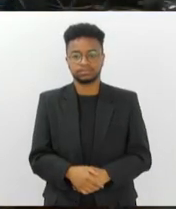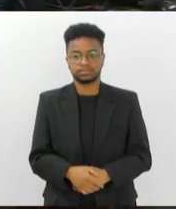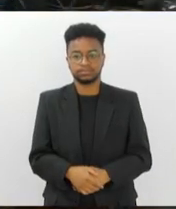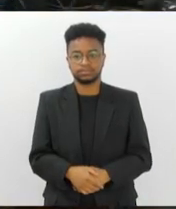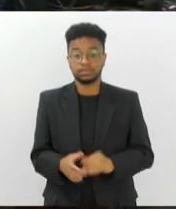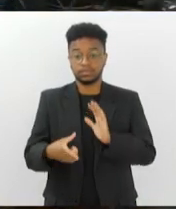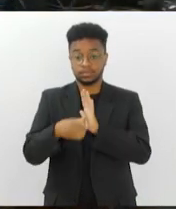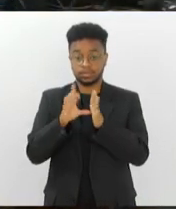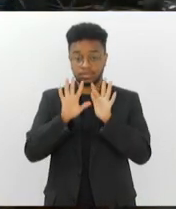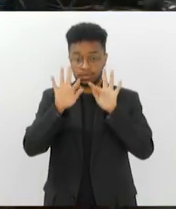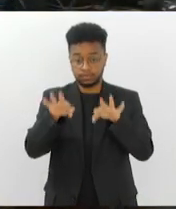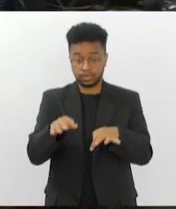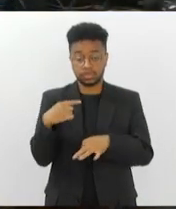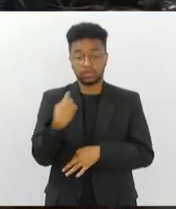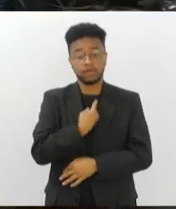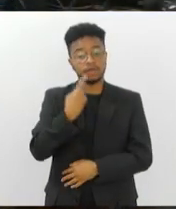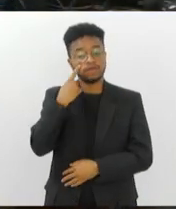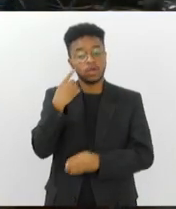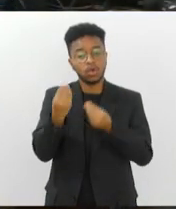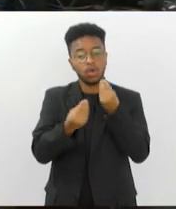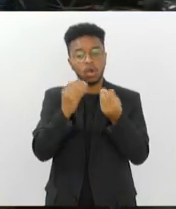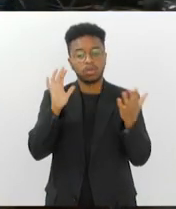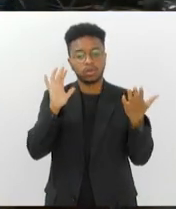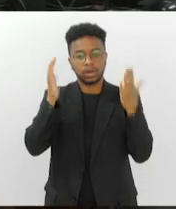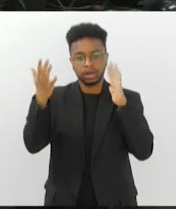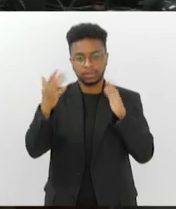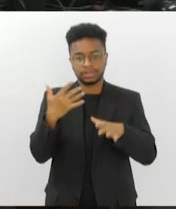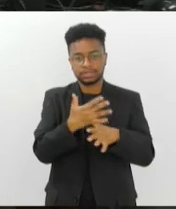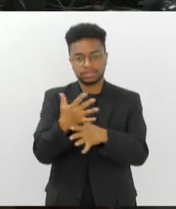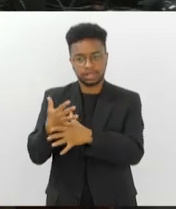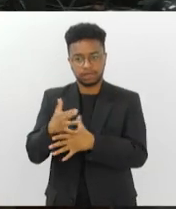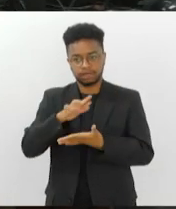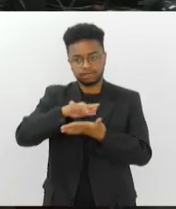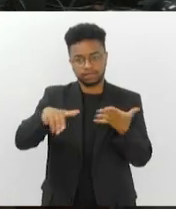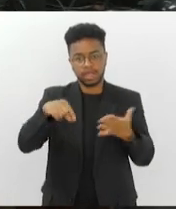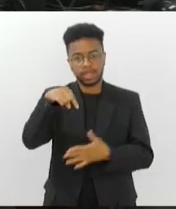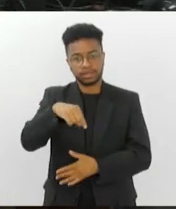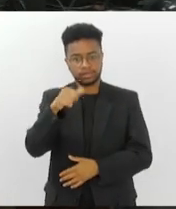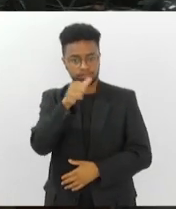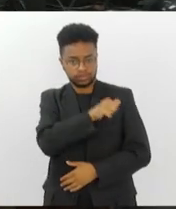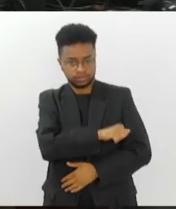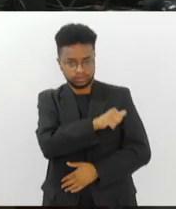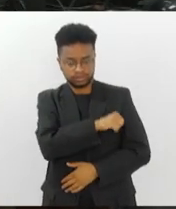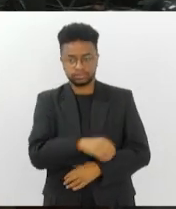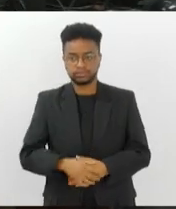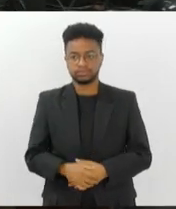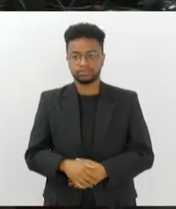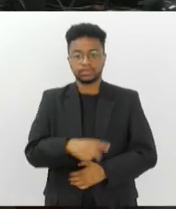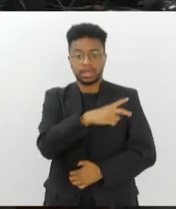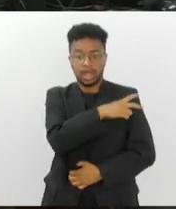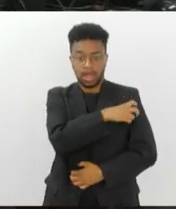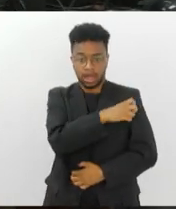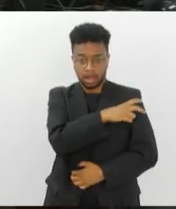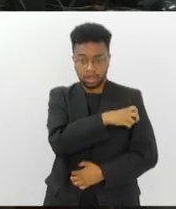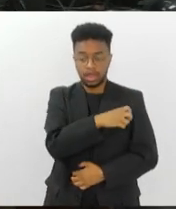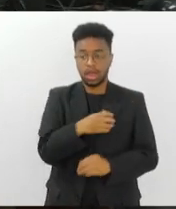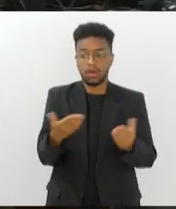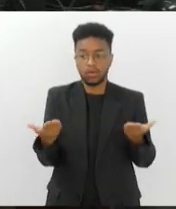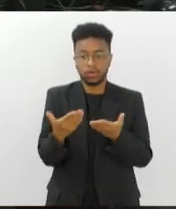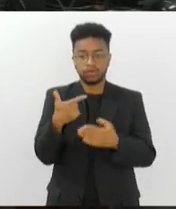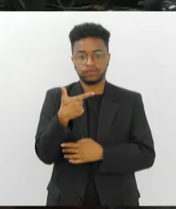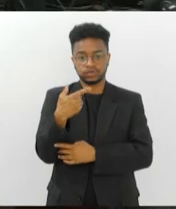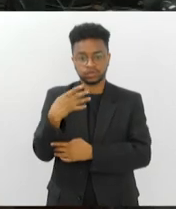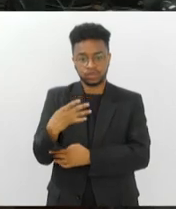Antes de encerrar, vamos dar uma olhada no tempo em algumas cidades do estado do Rio de Janeiro. Arraial do Cabo,